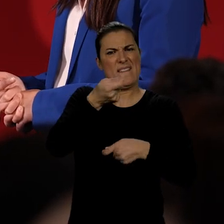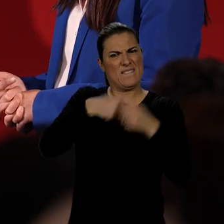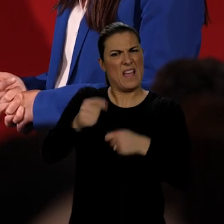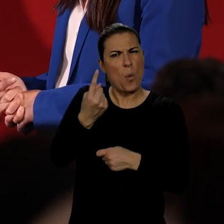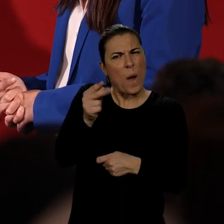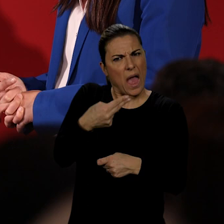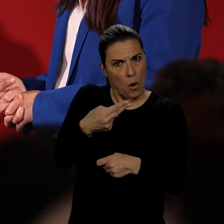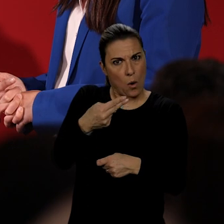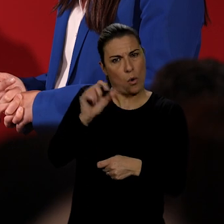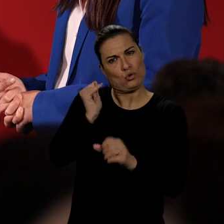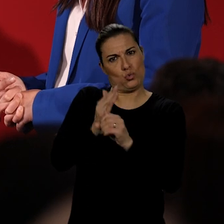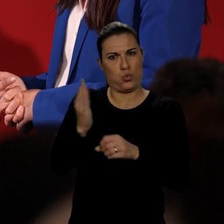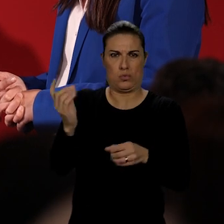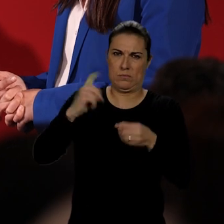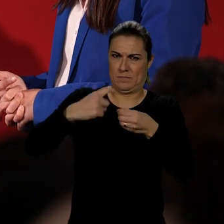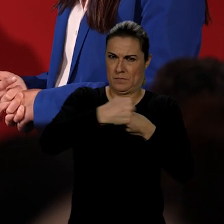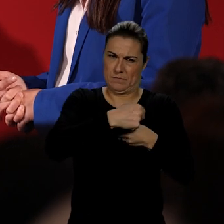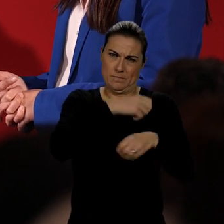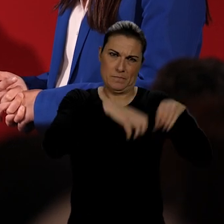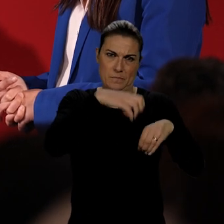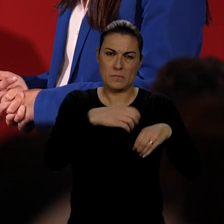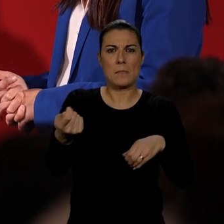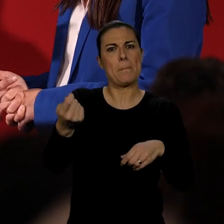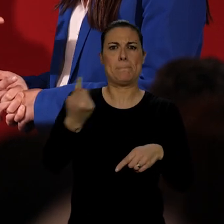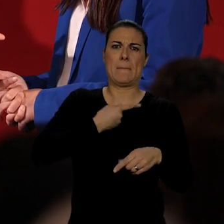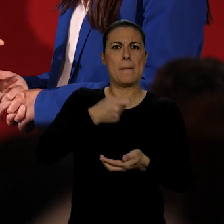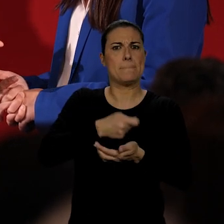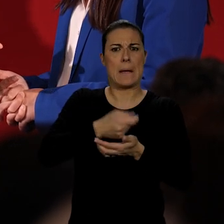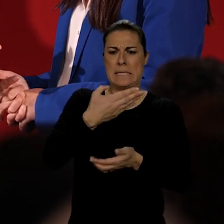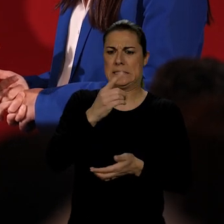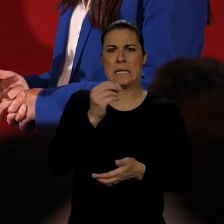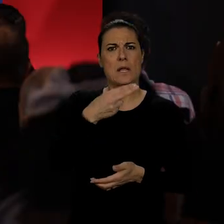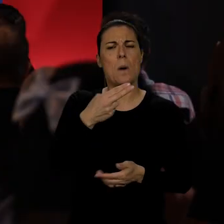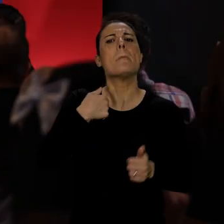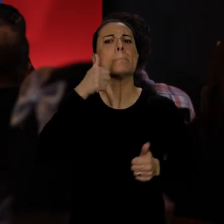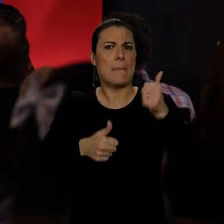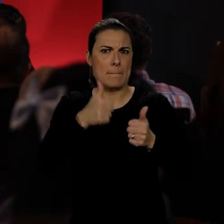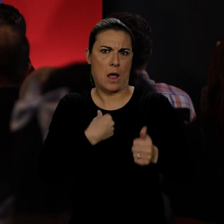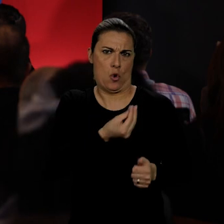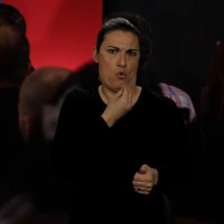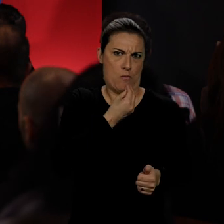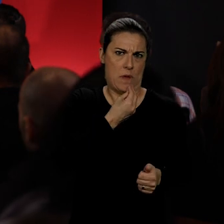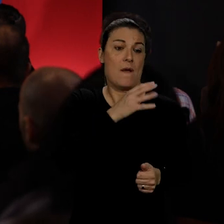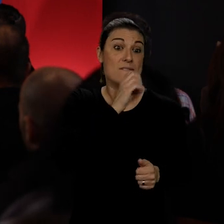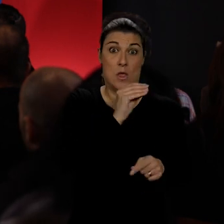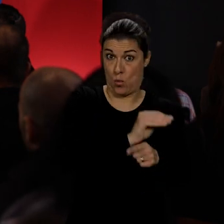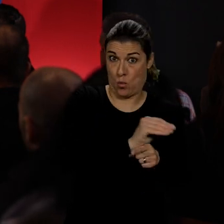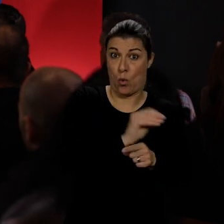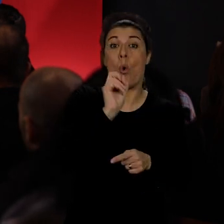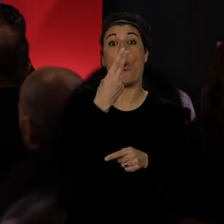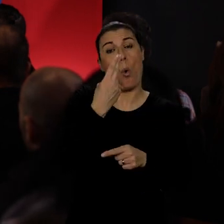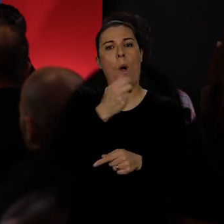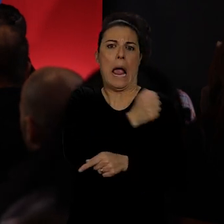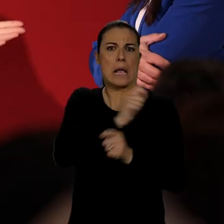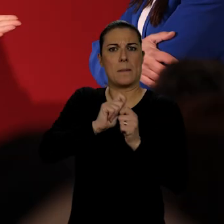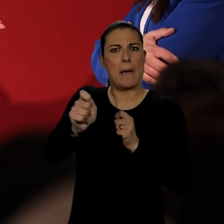e pôs-me a pagar 760 euros. Ou eu comia, ou dava de comer aos meus filhos, ou pagava uma